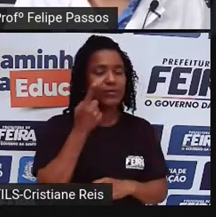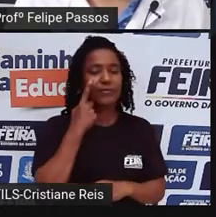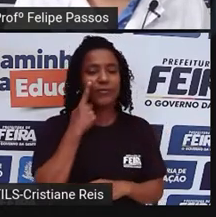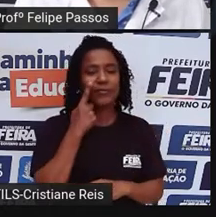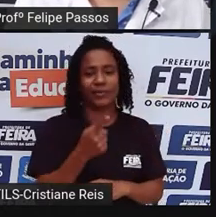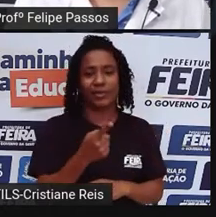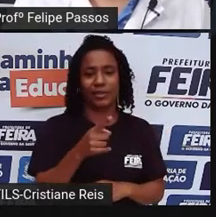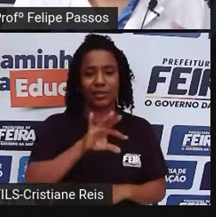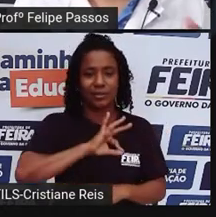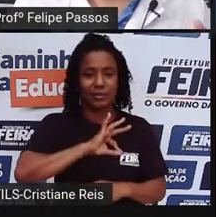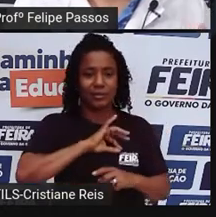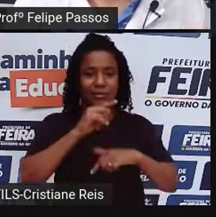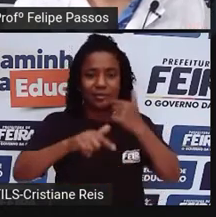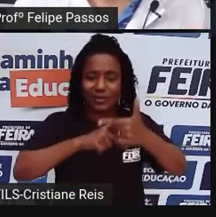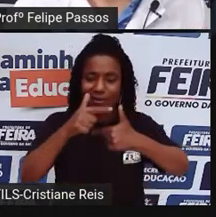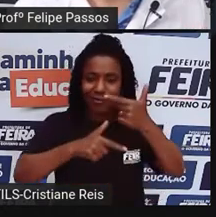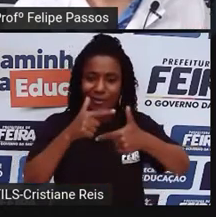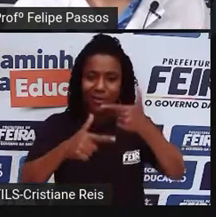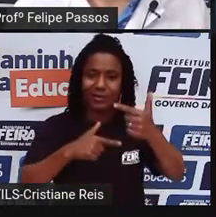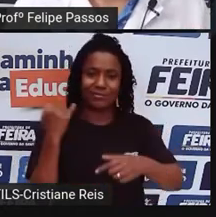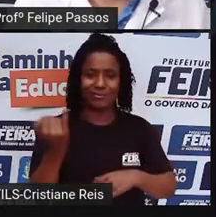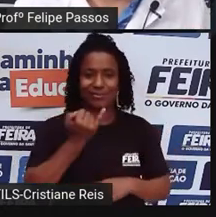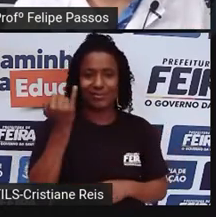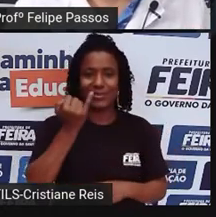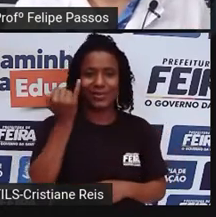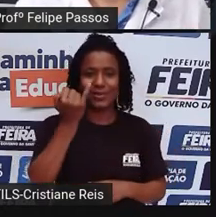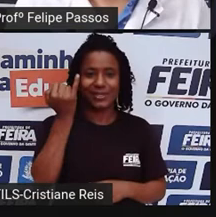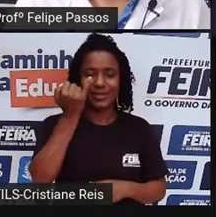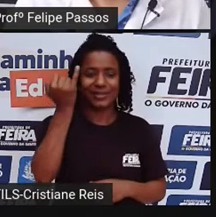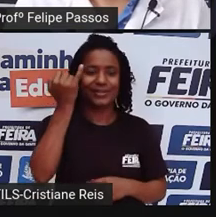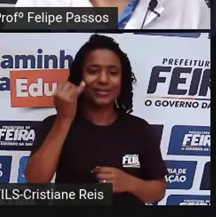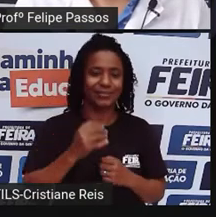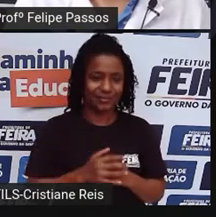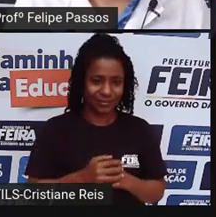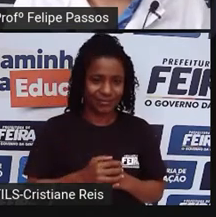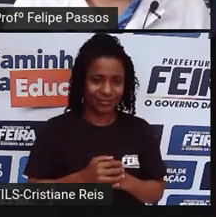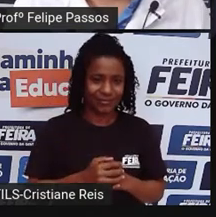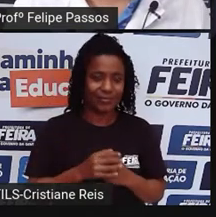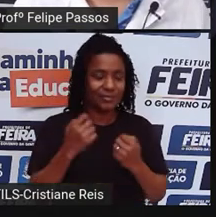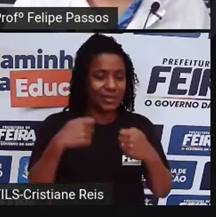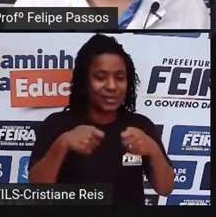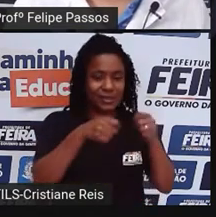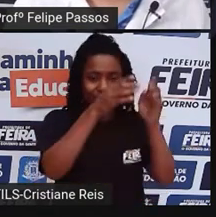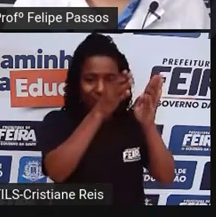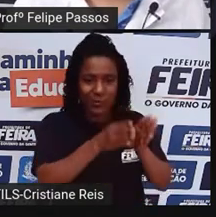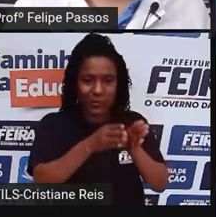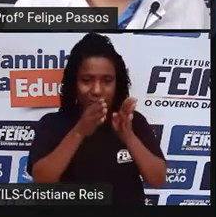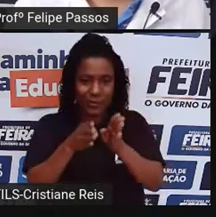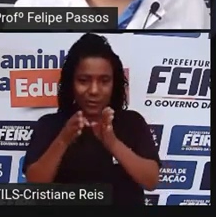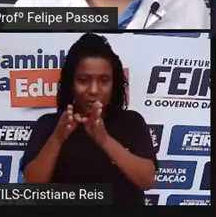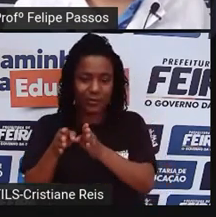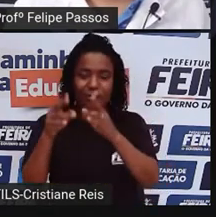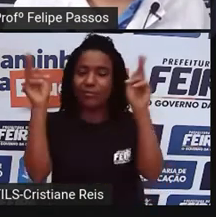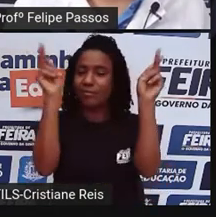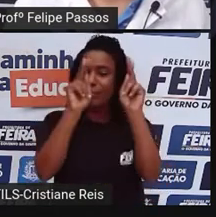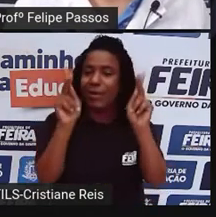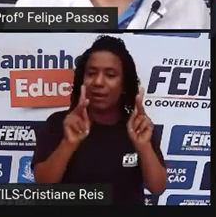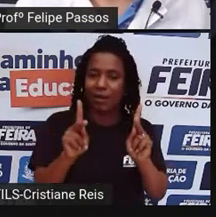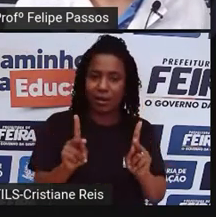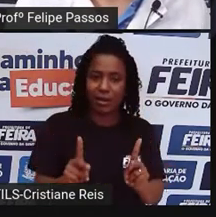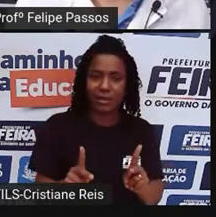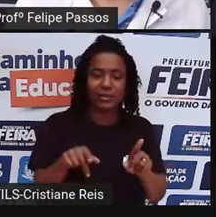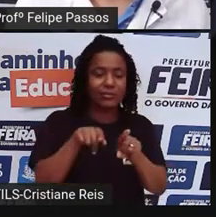essa ordem, a paz, a não violência no Brasil como um todo, porque